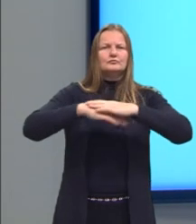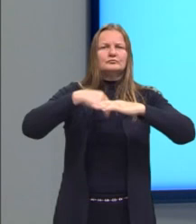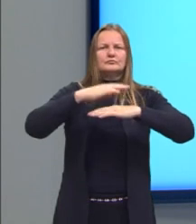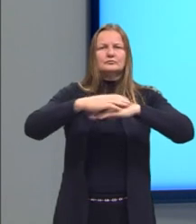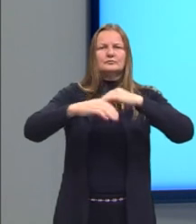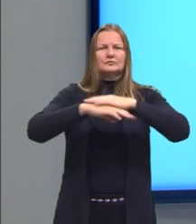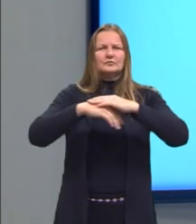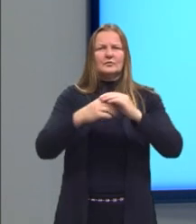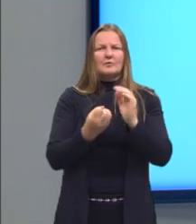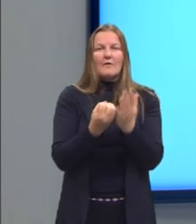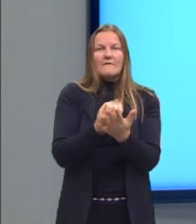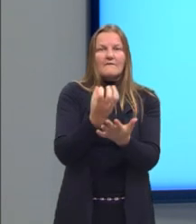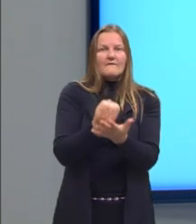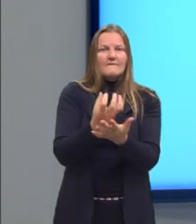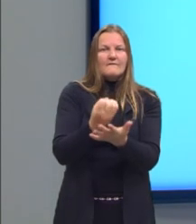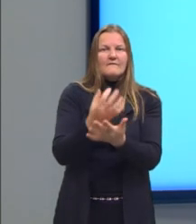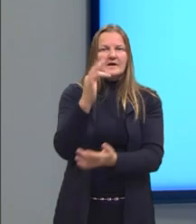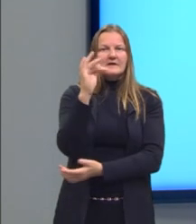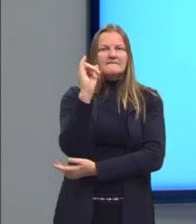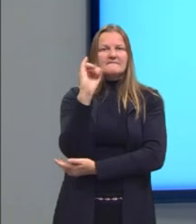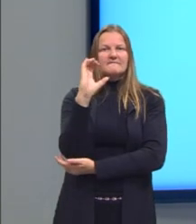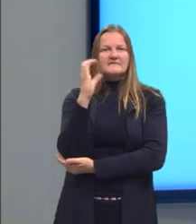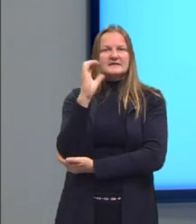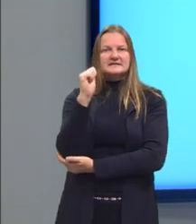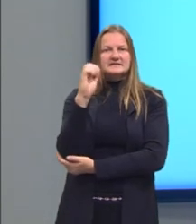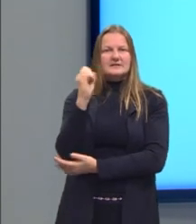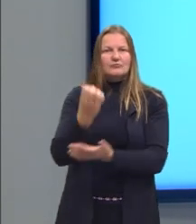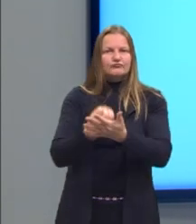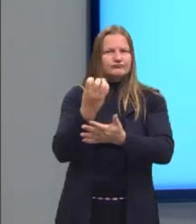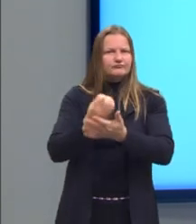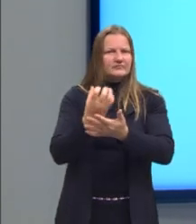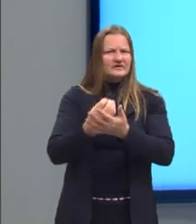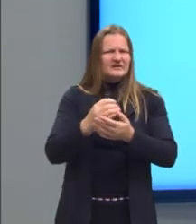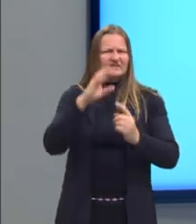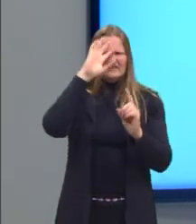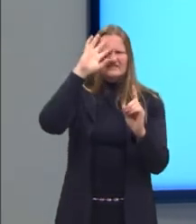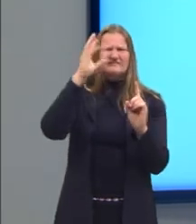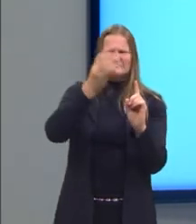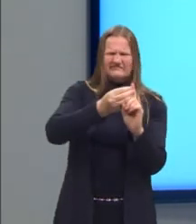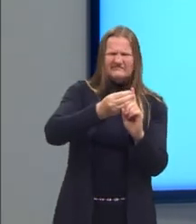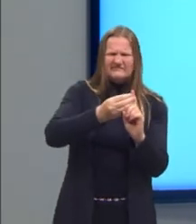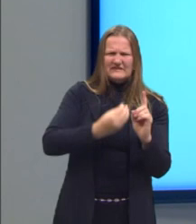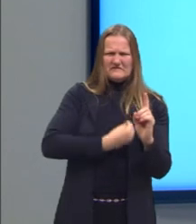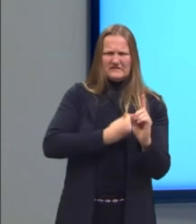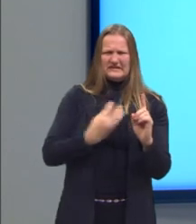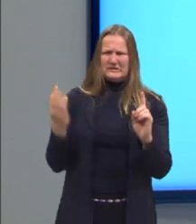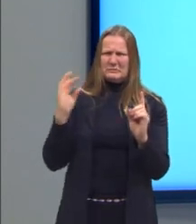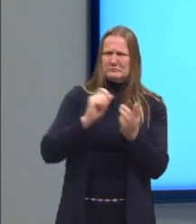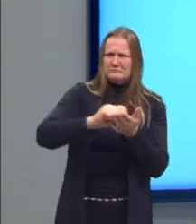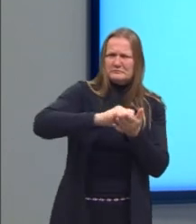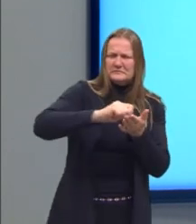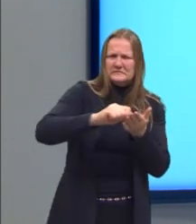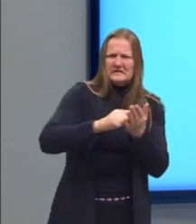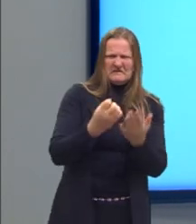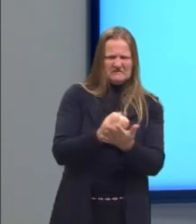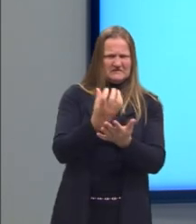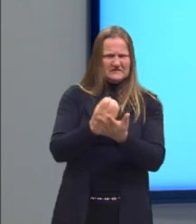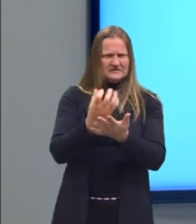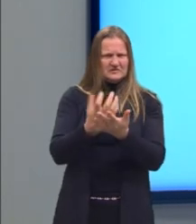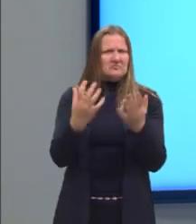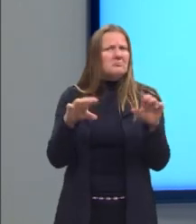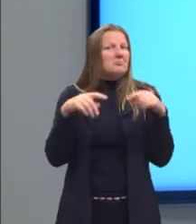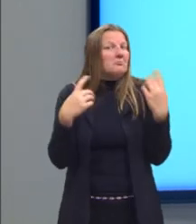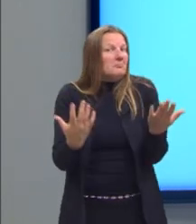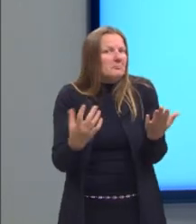ficcional. Será que uma biografia é um espaço aqui para ficção? Para